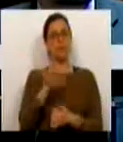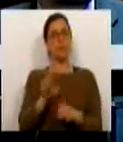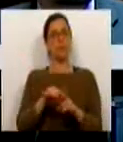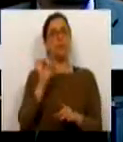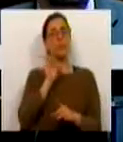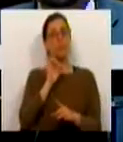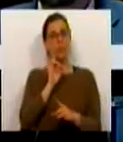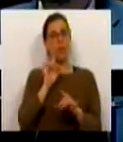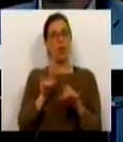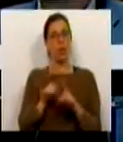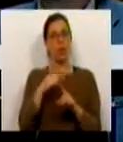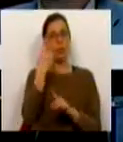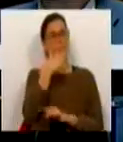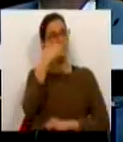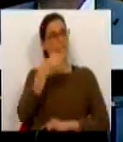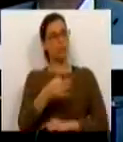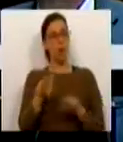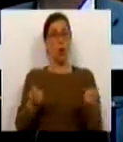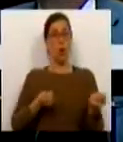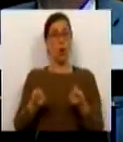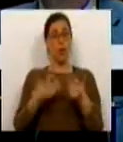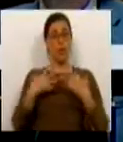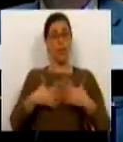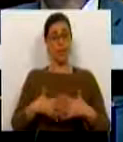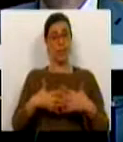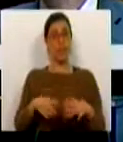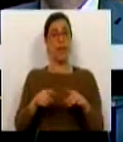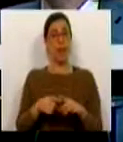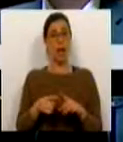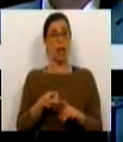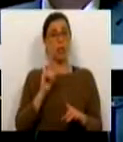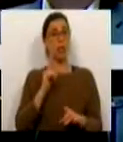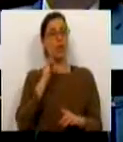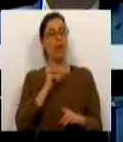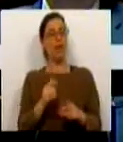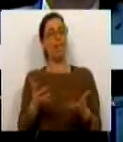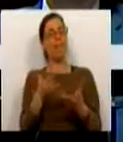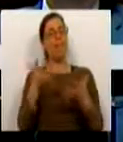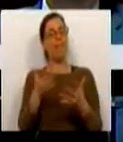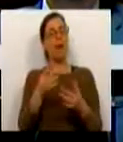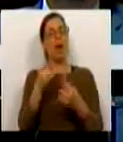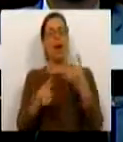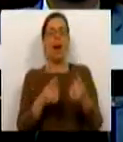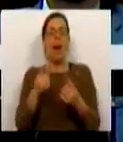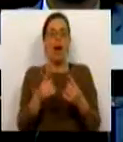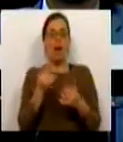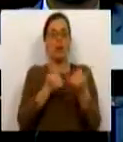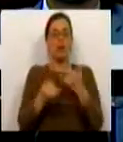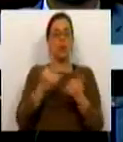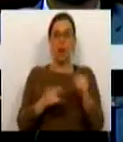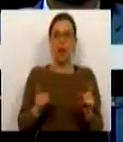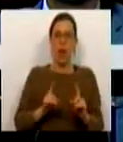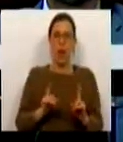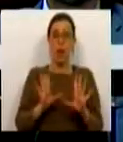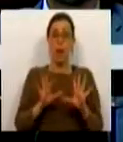valorizar e credibilizar as organizações sindicais não é ceder à tentação de por vezes as substituirmos,